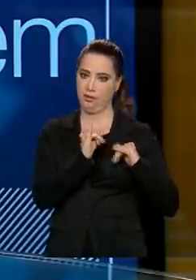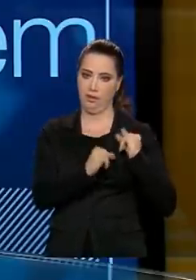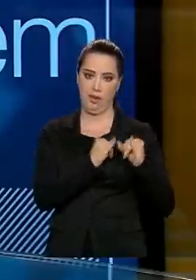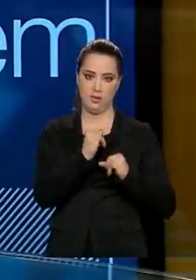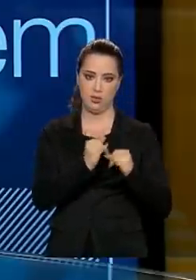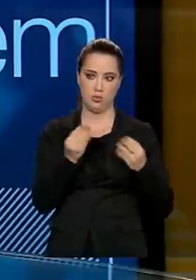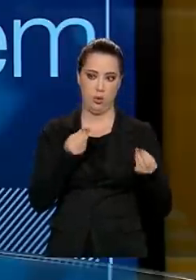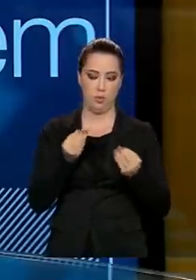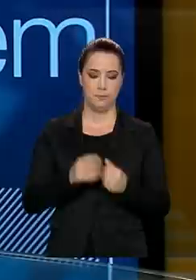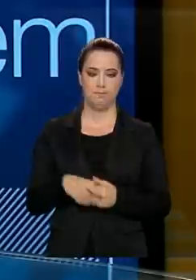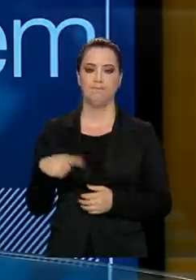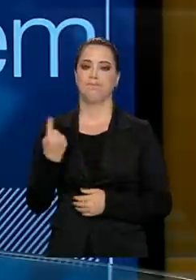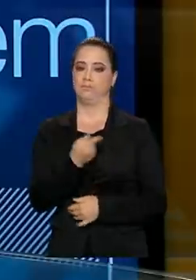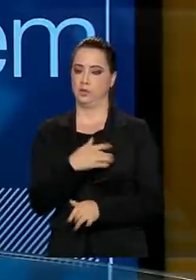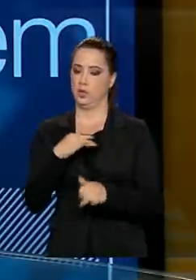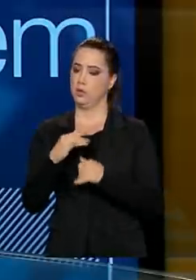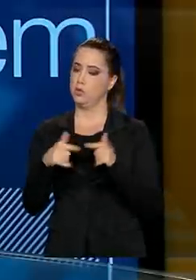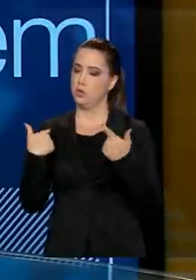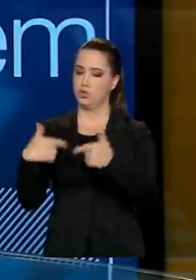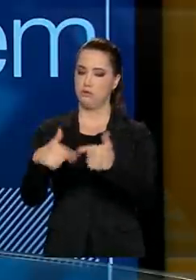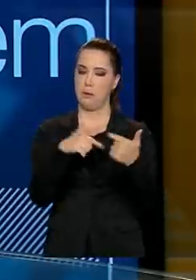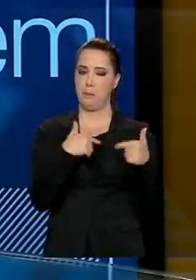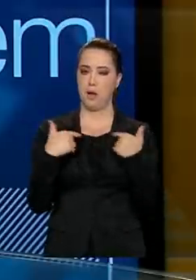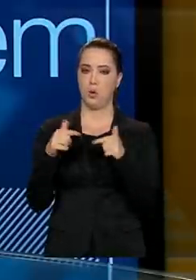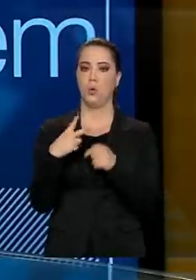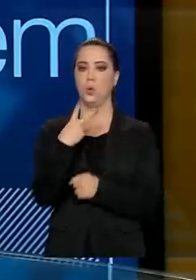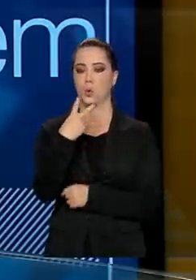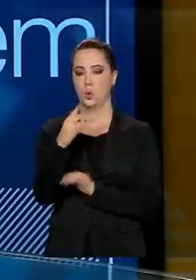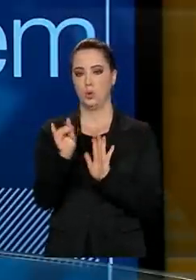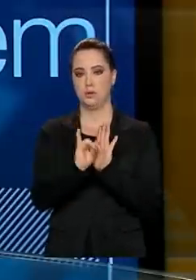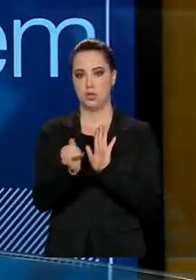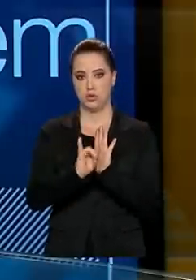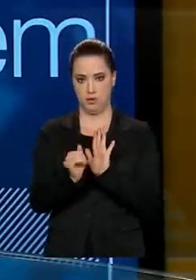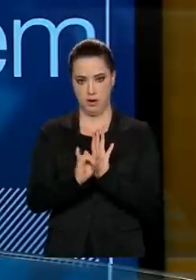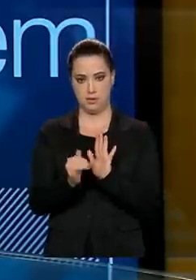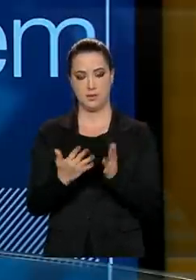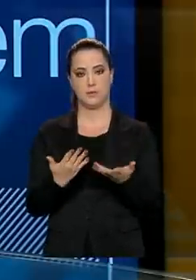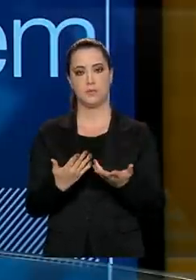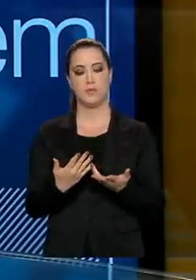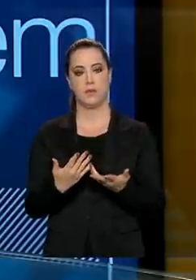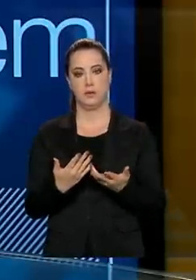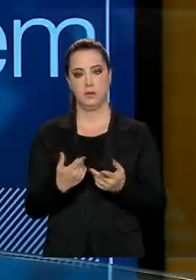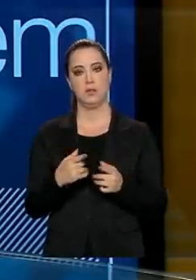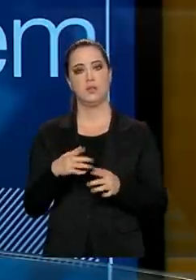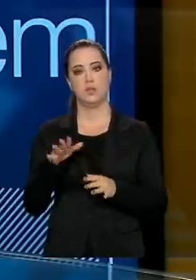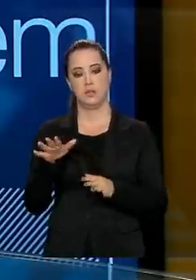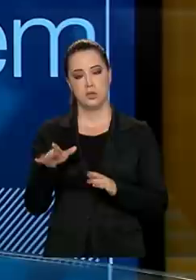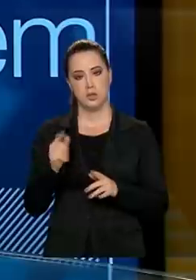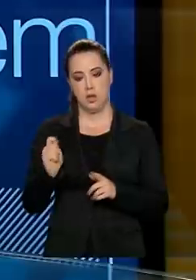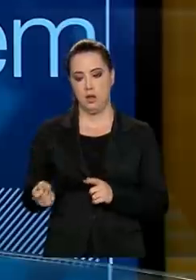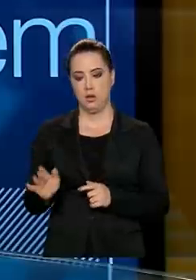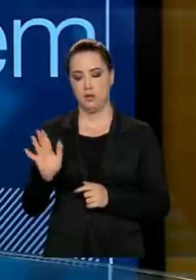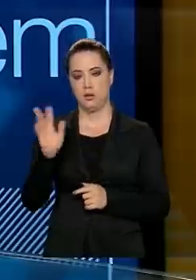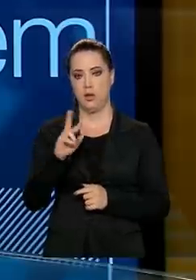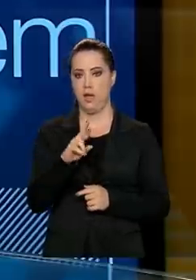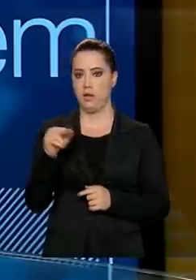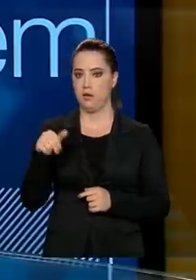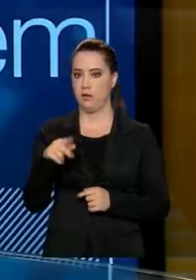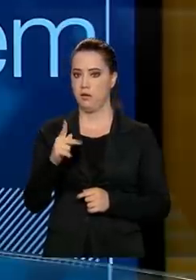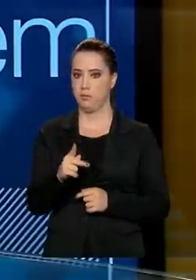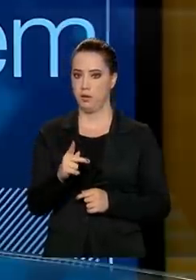Então, nós trabalhamos, fizemos dois editais, fizemos essa licitação via RNP,